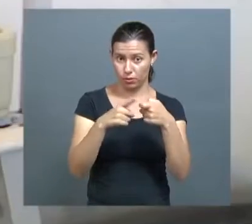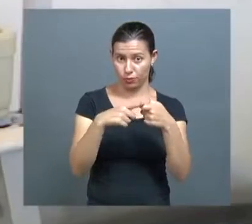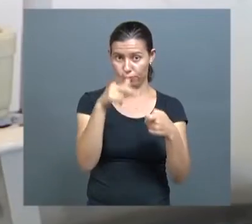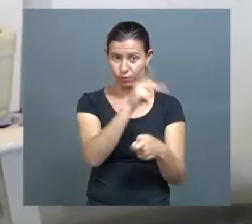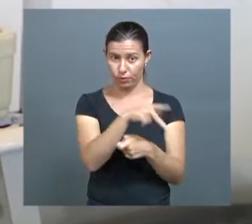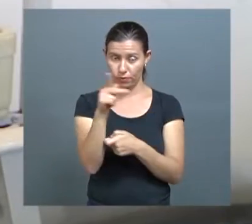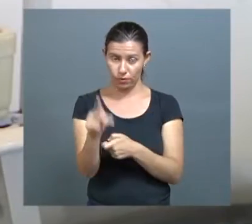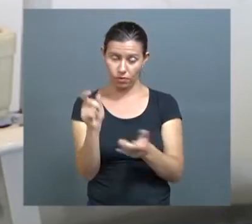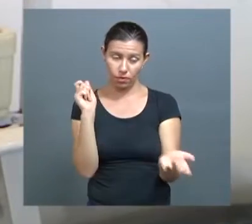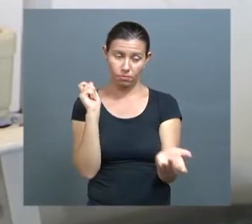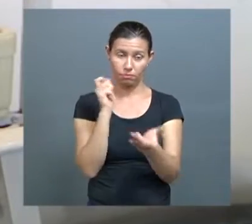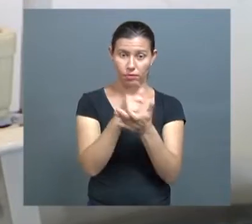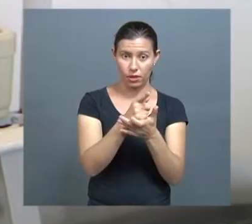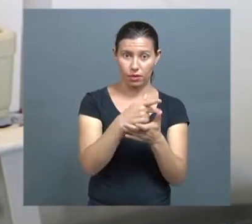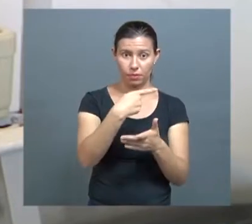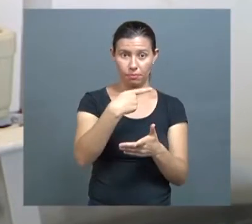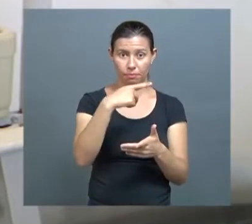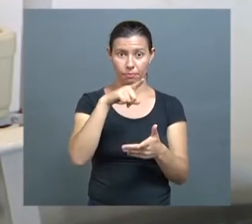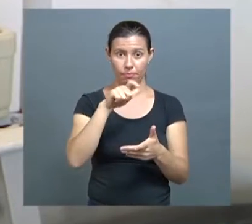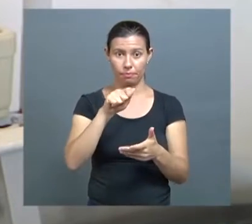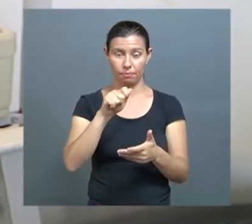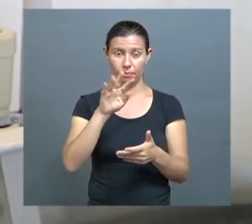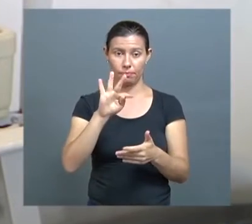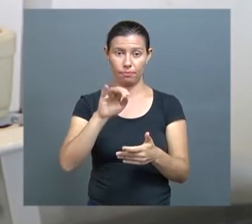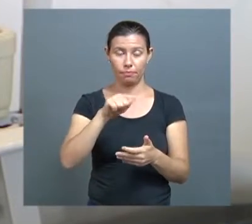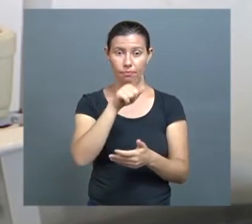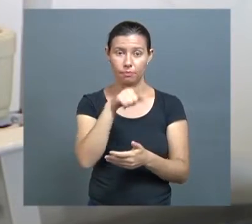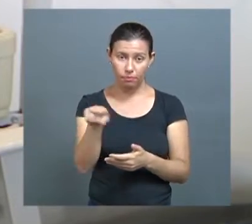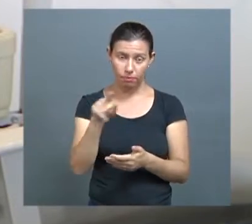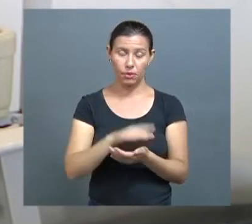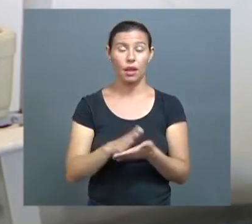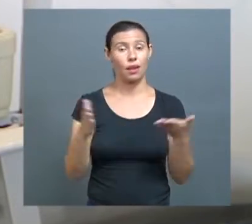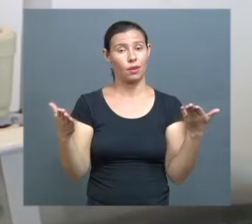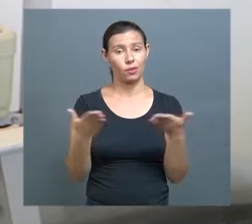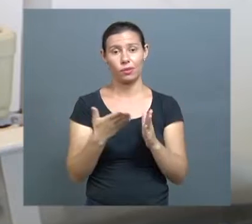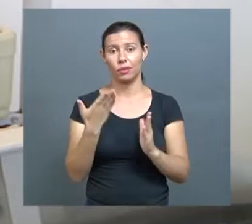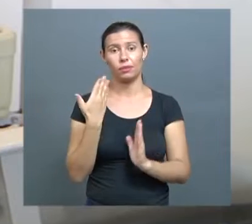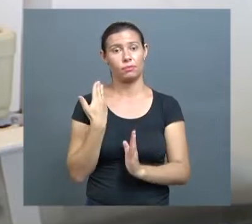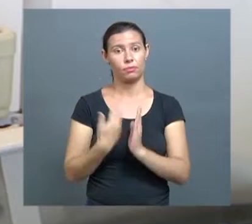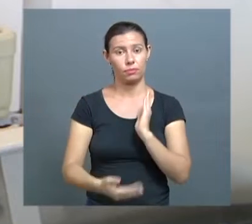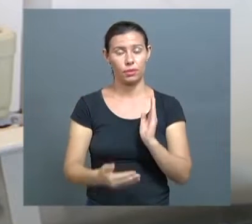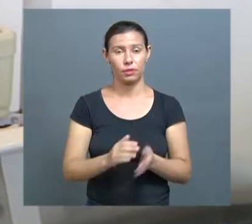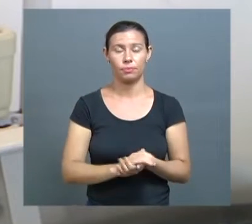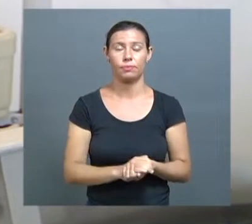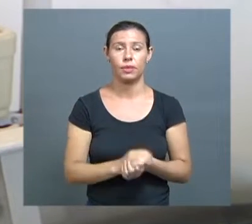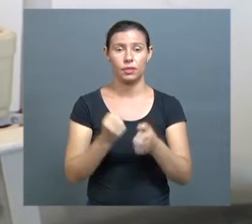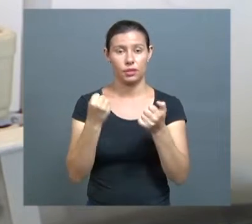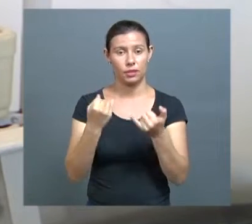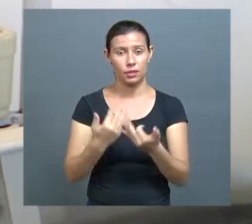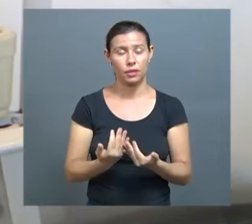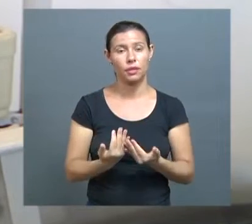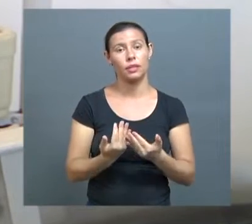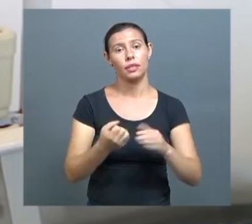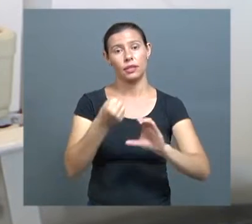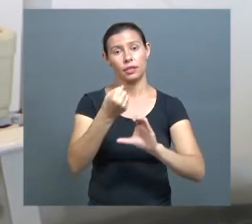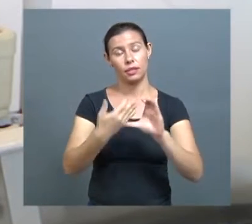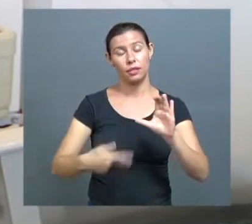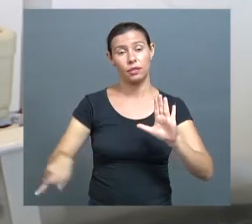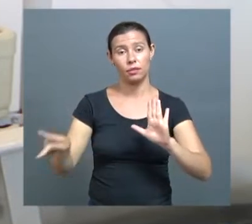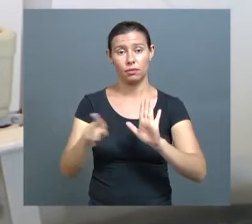A atividade de plantão tem características específicas, como por exemplo, turno contínuo em 12 horas, atuação em uma área